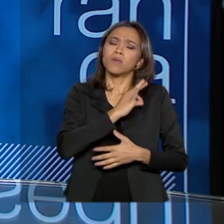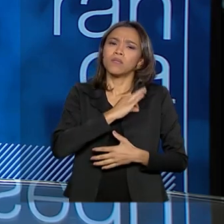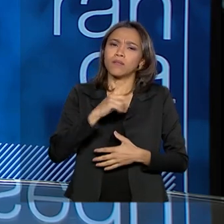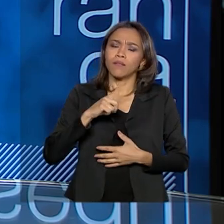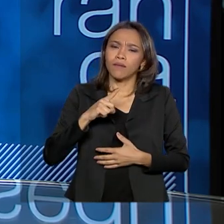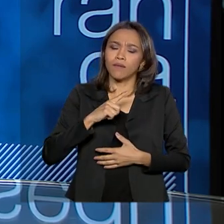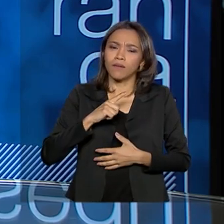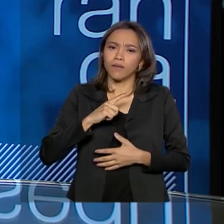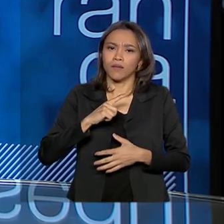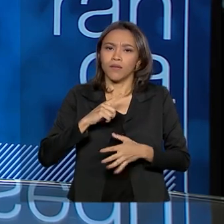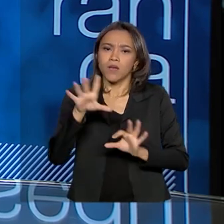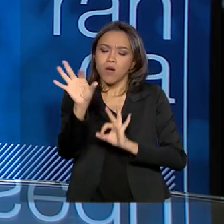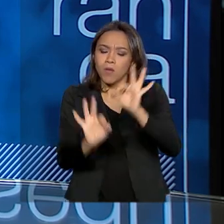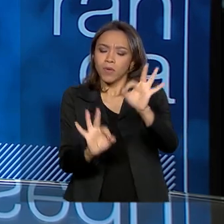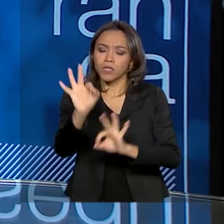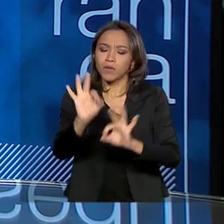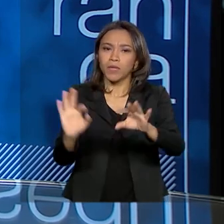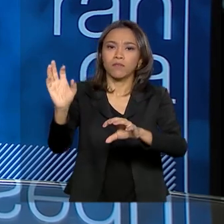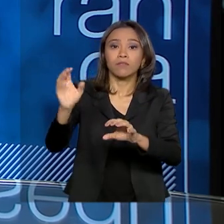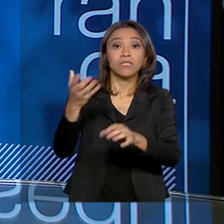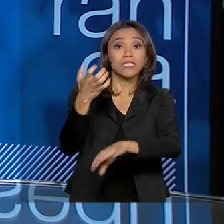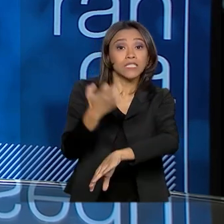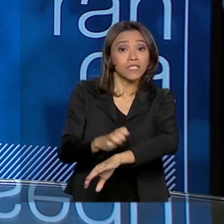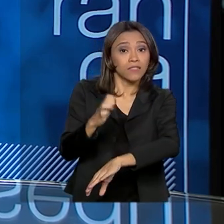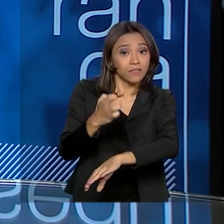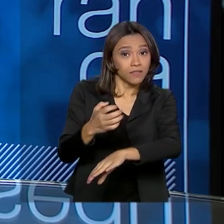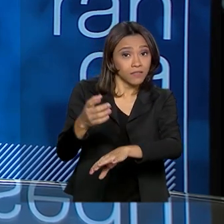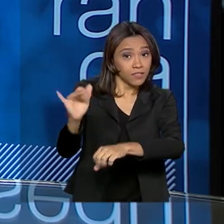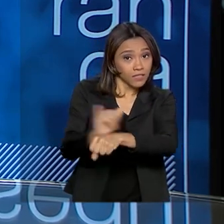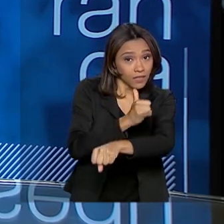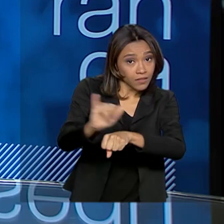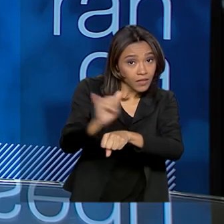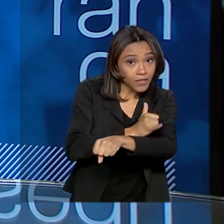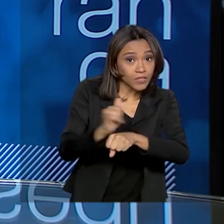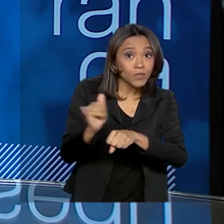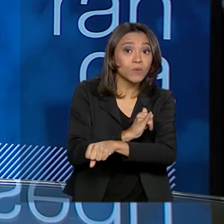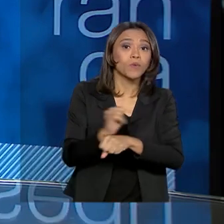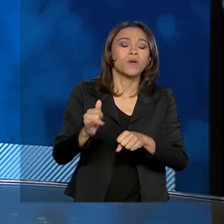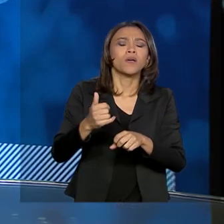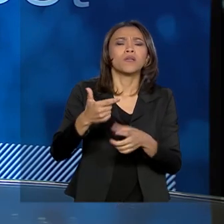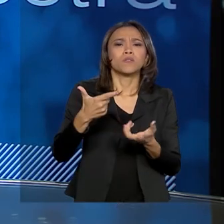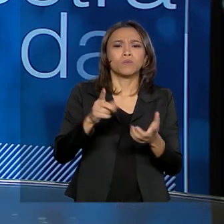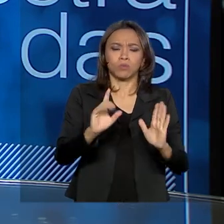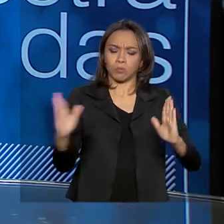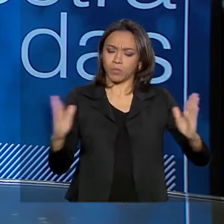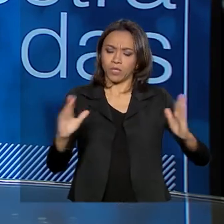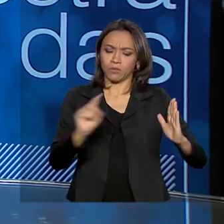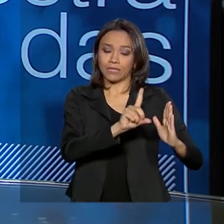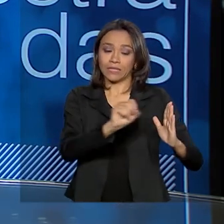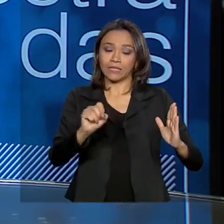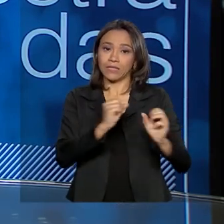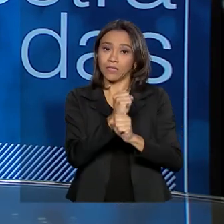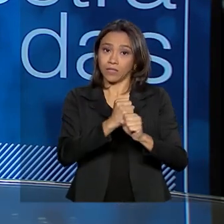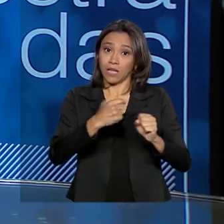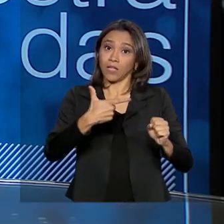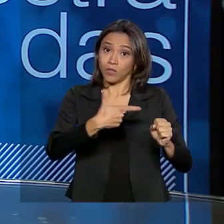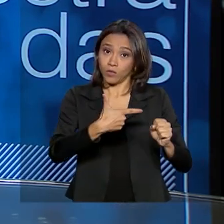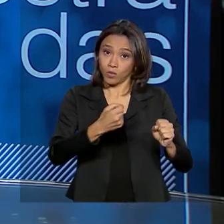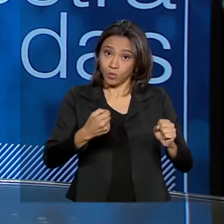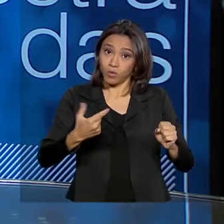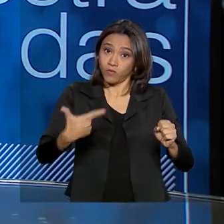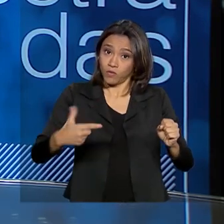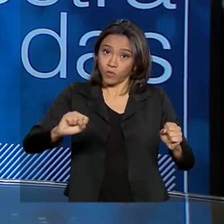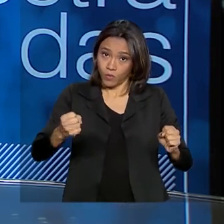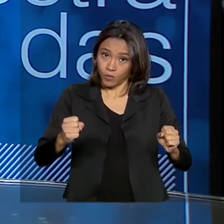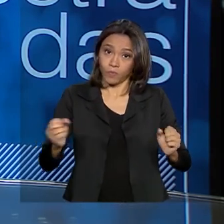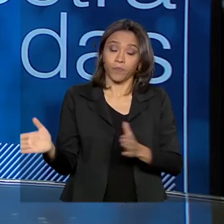o ano do seu centenário, que será em 2028. Neste plano, nós estamos com um enfoque muito forte na